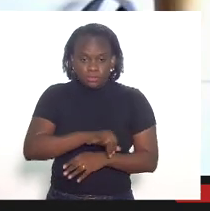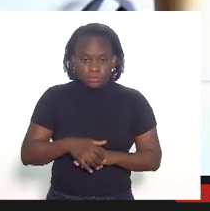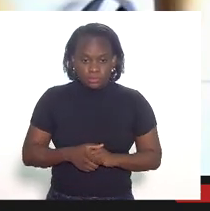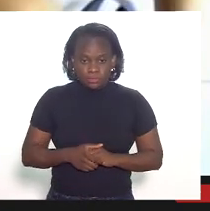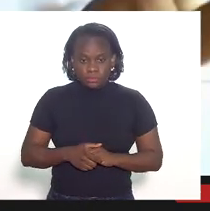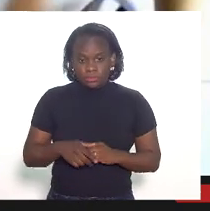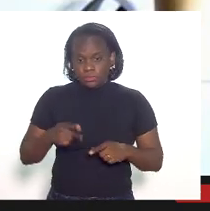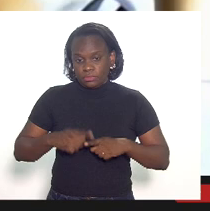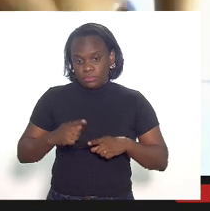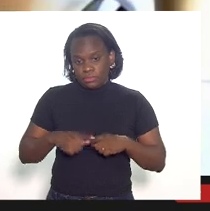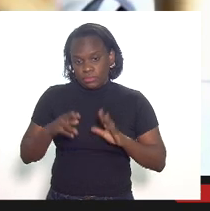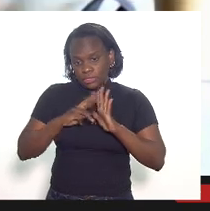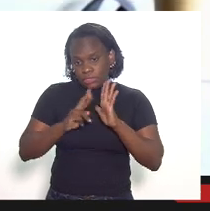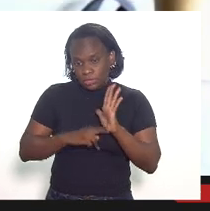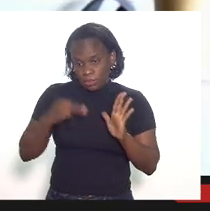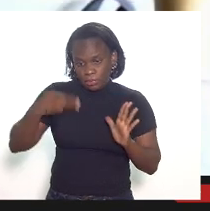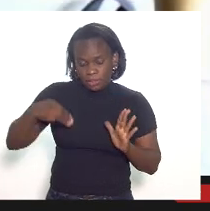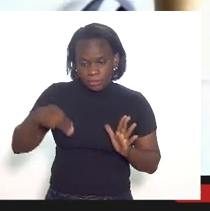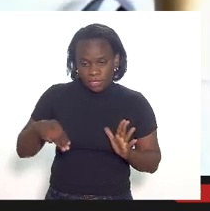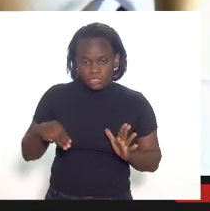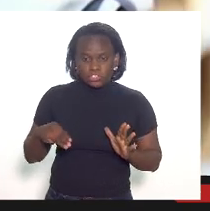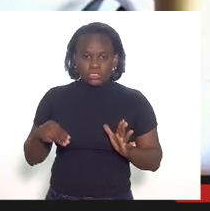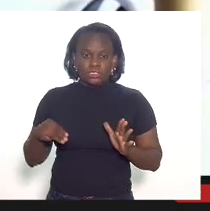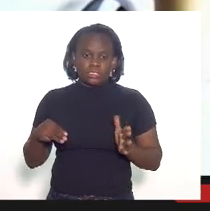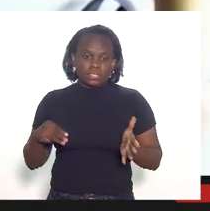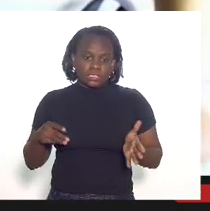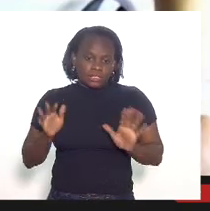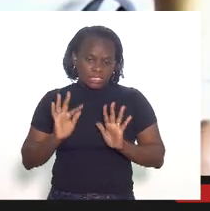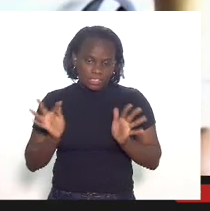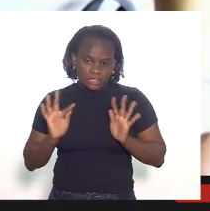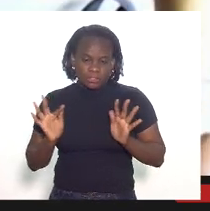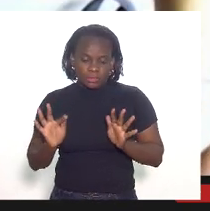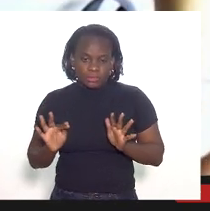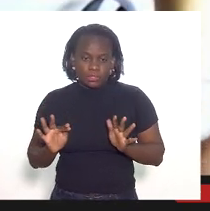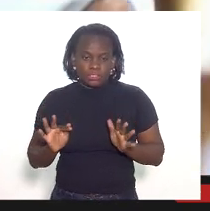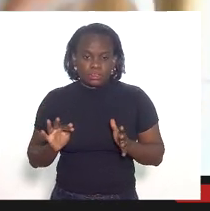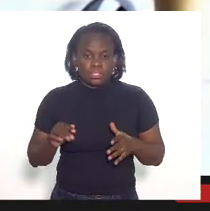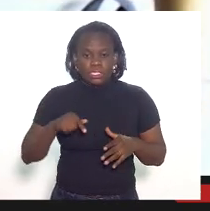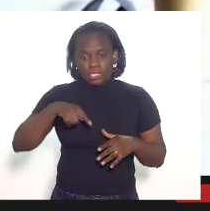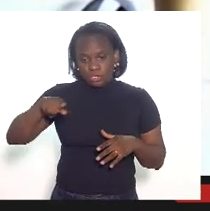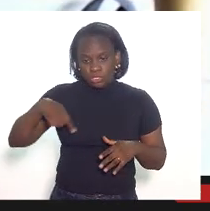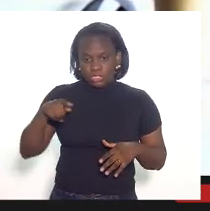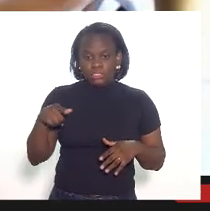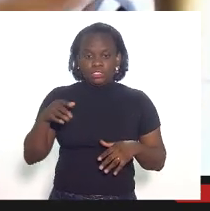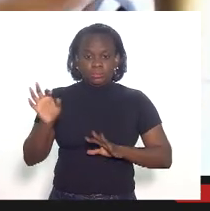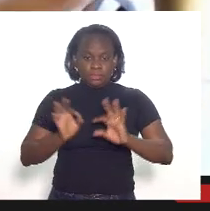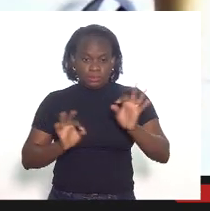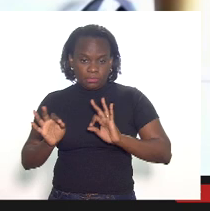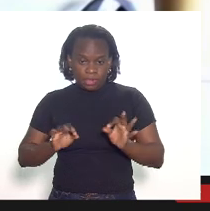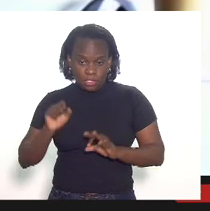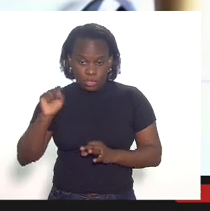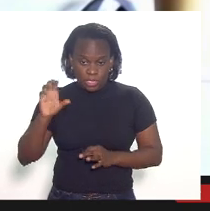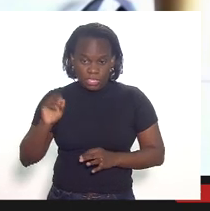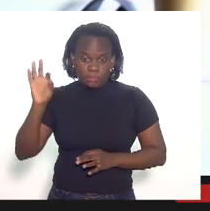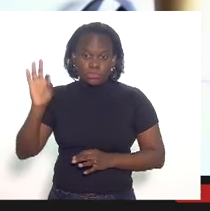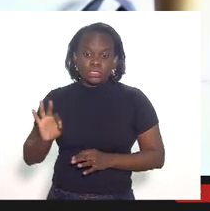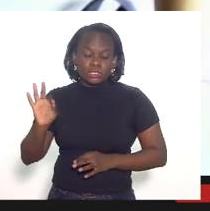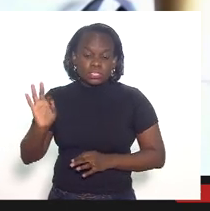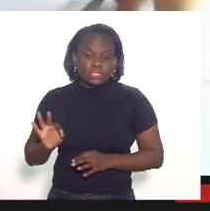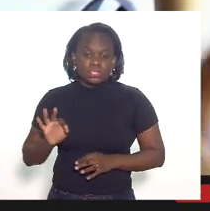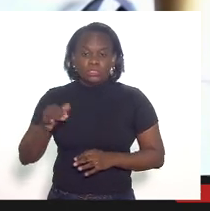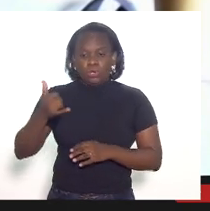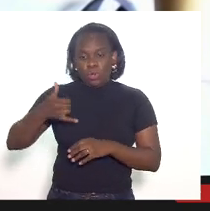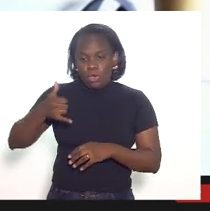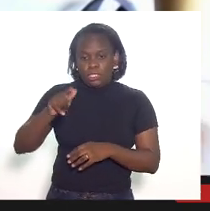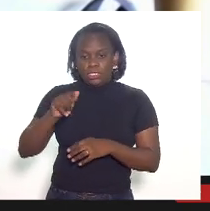porque numa regra matemática rasteira se nós produzimos 80% do óleo